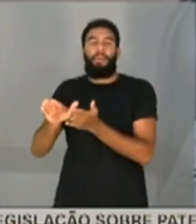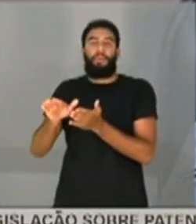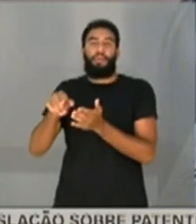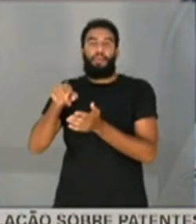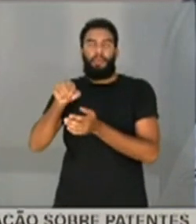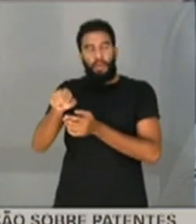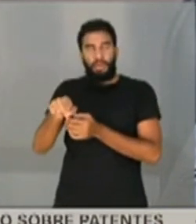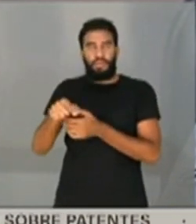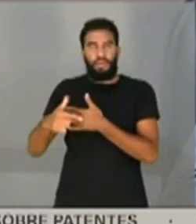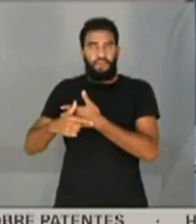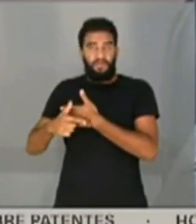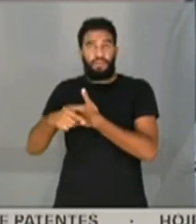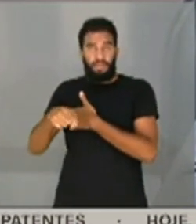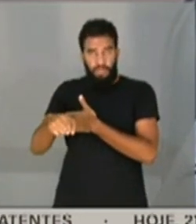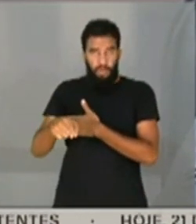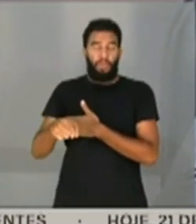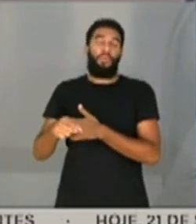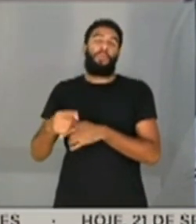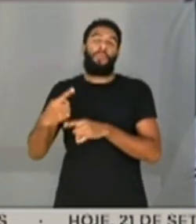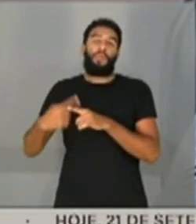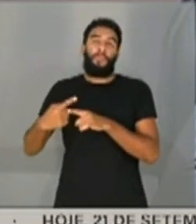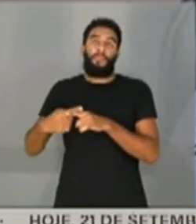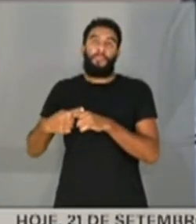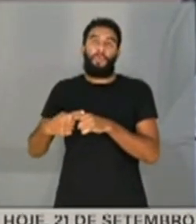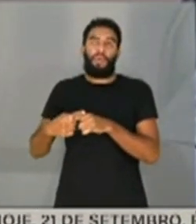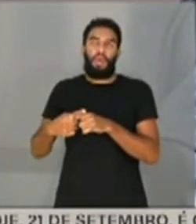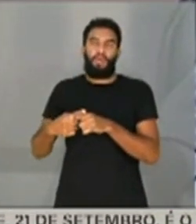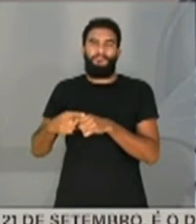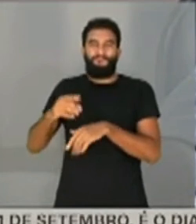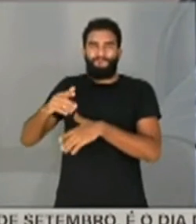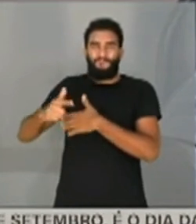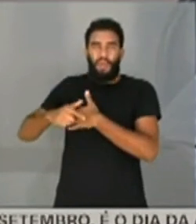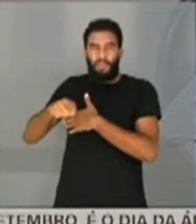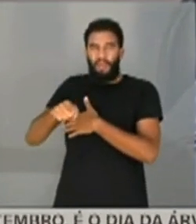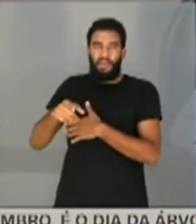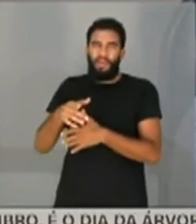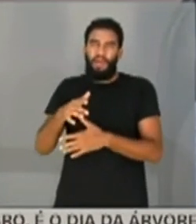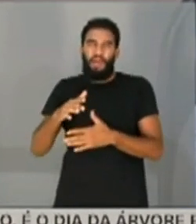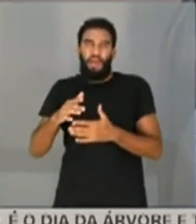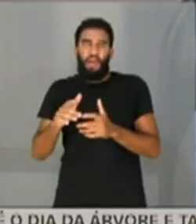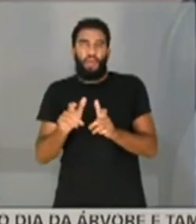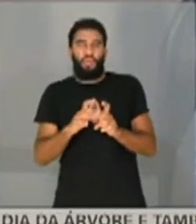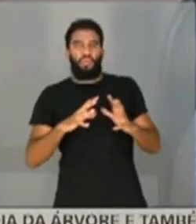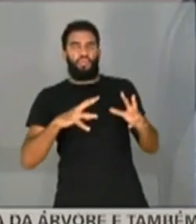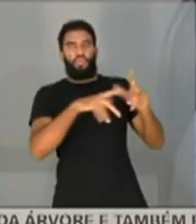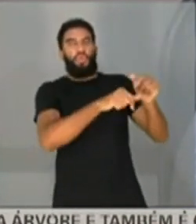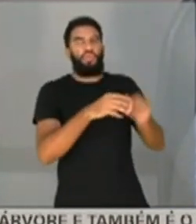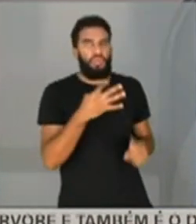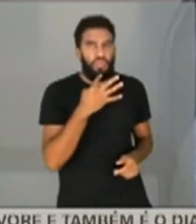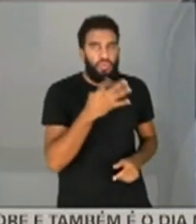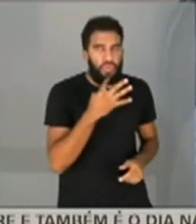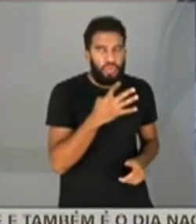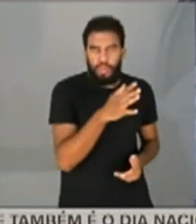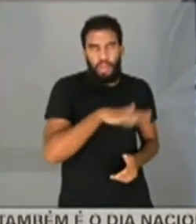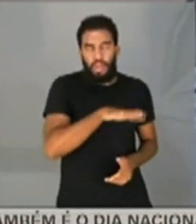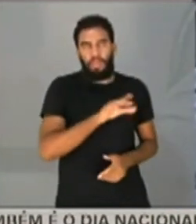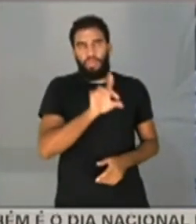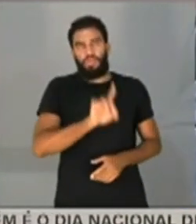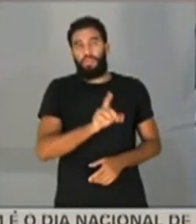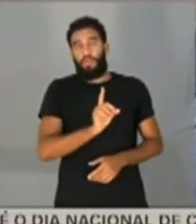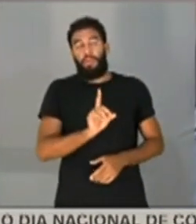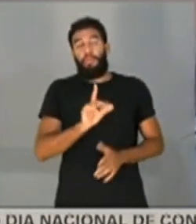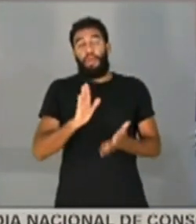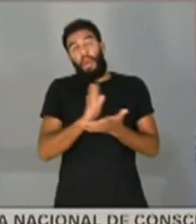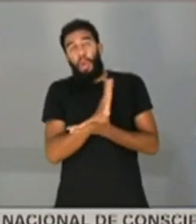procedimento que, em virtude de suas especificidades, não é de conhecimento corrente de todos os operadores de direito, o que pode gerar